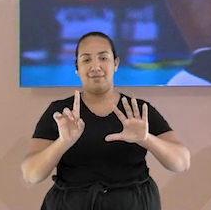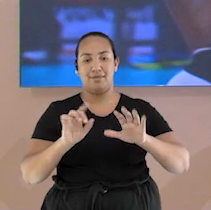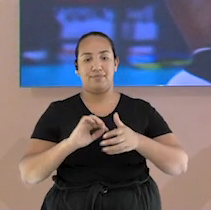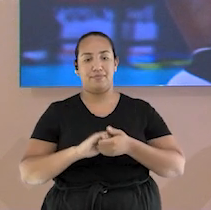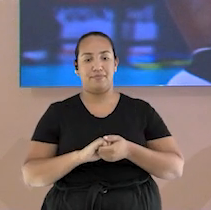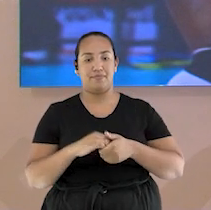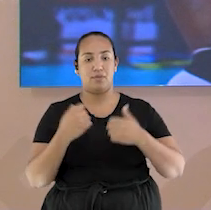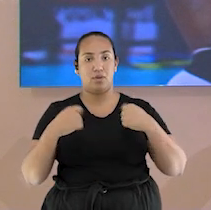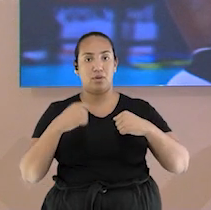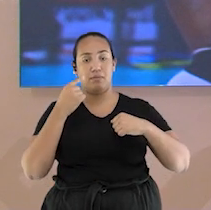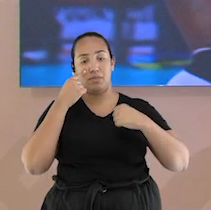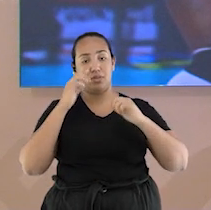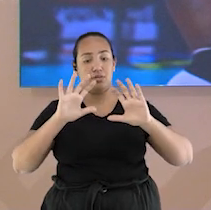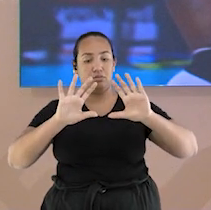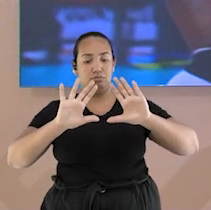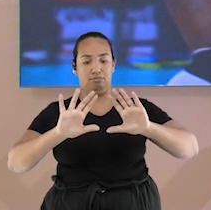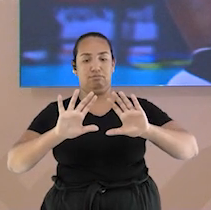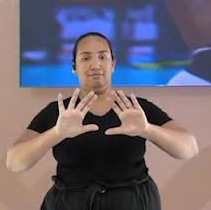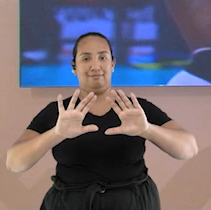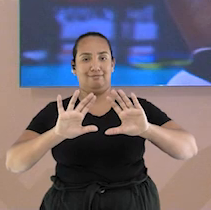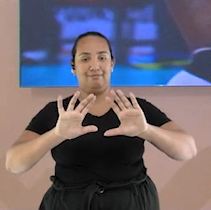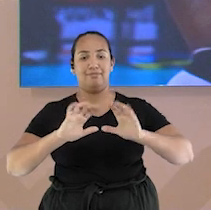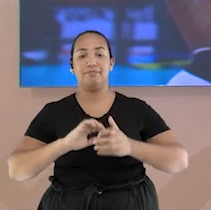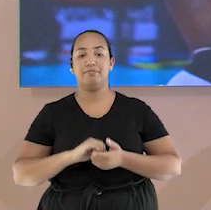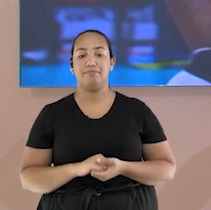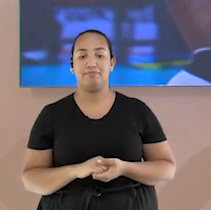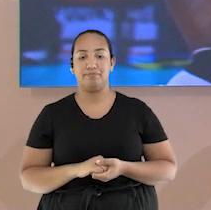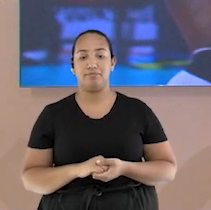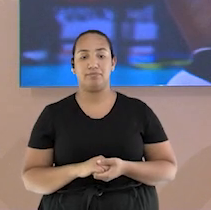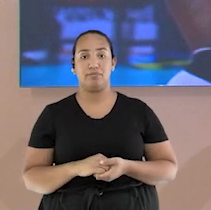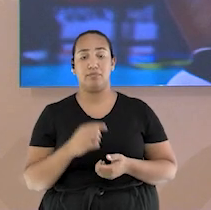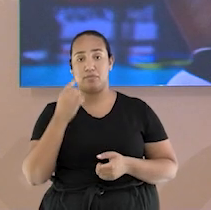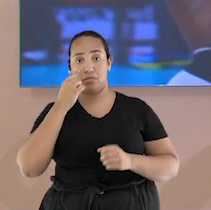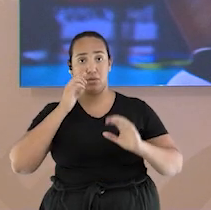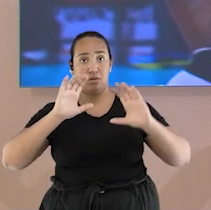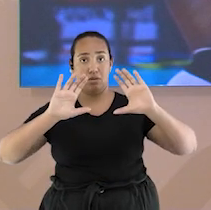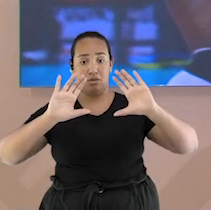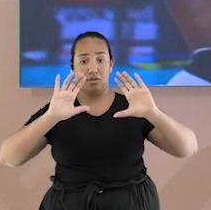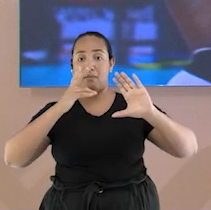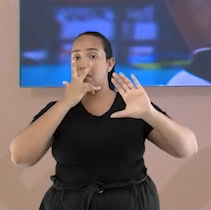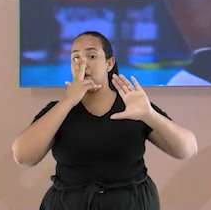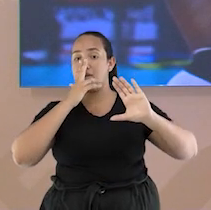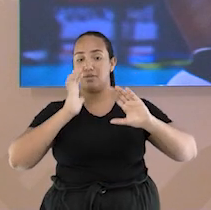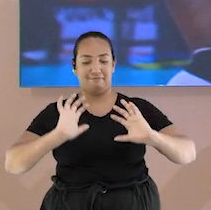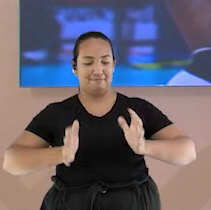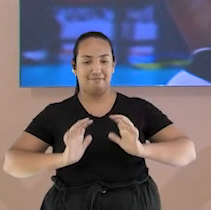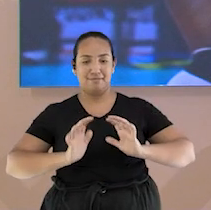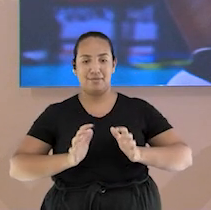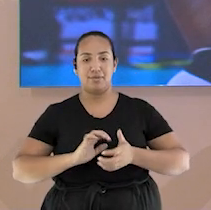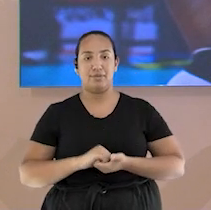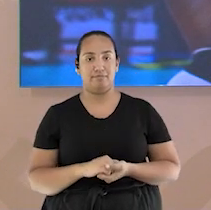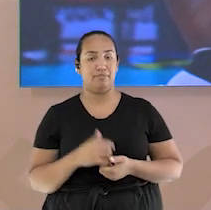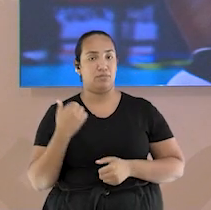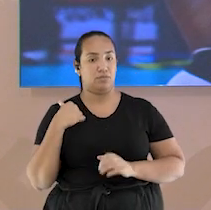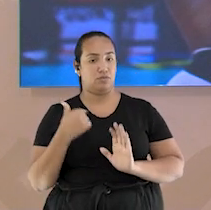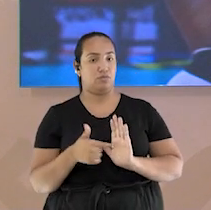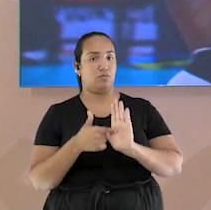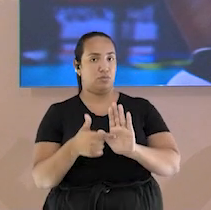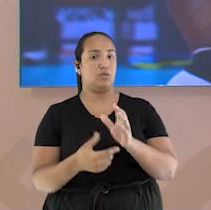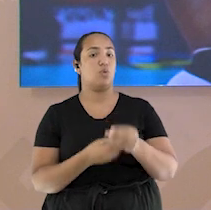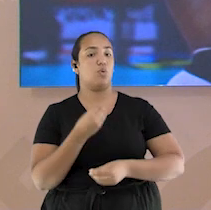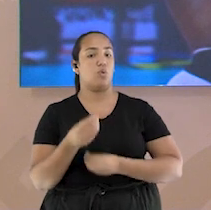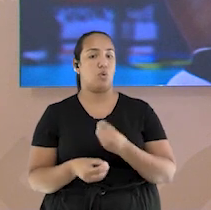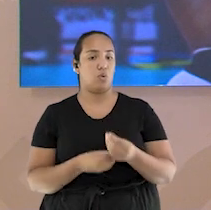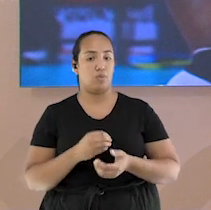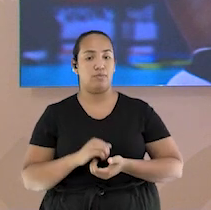muito fechadas. Precisa estar na intermediária. A mão deve estar no formato da bola. Eu vou mostrar